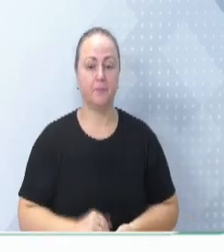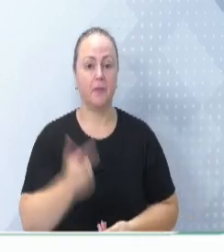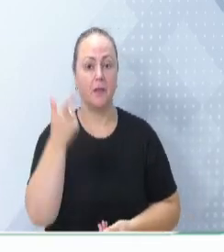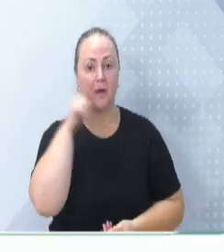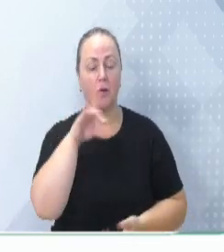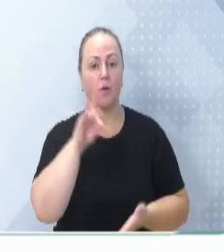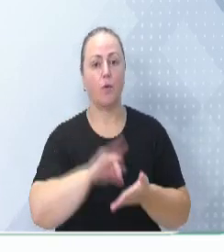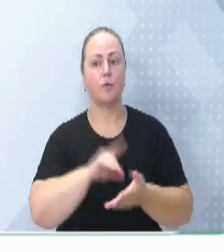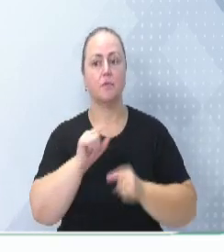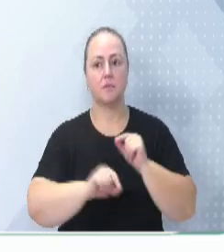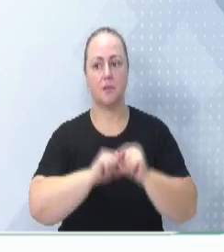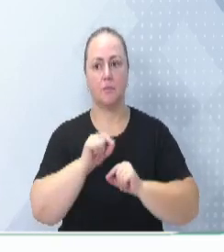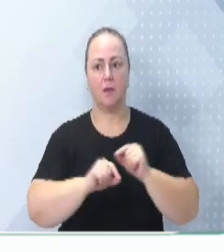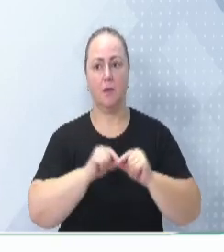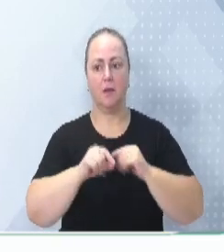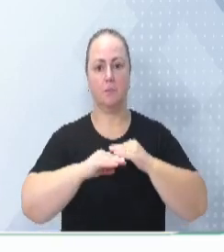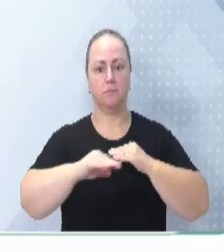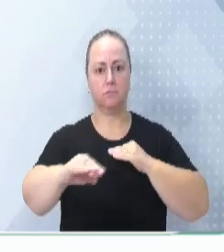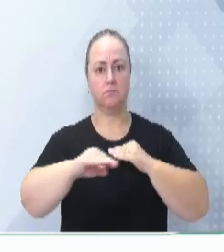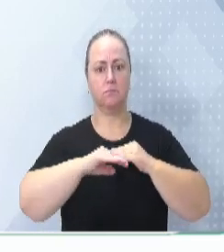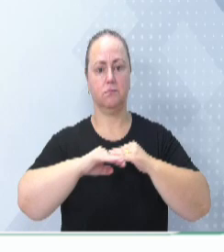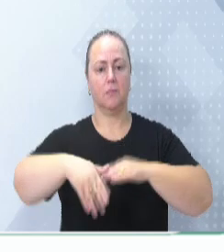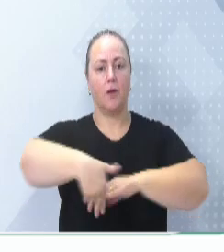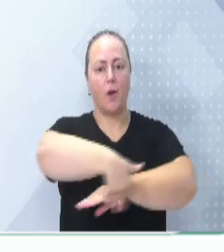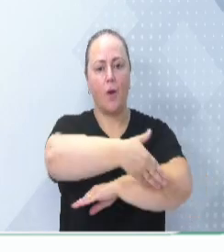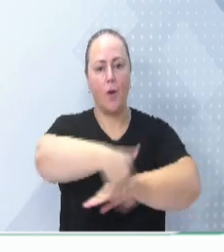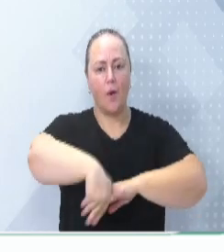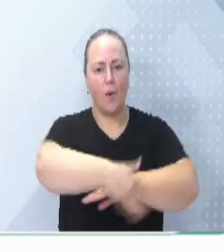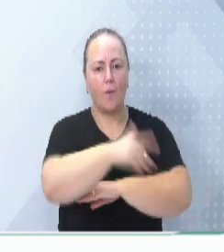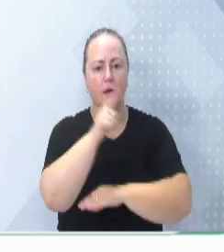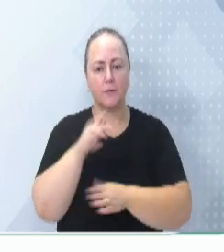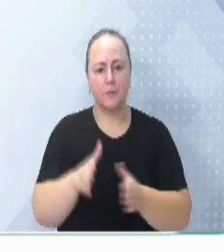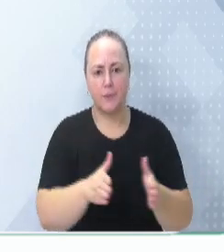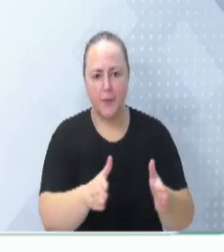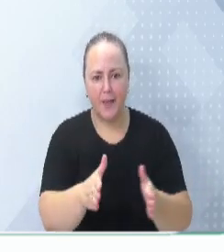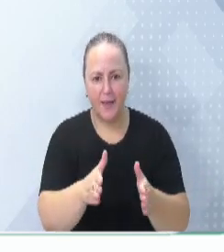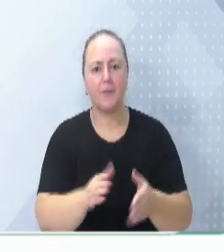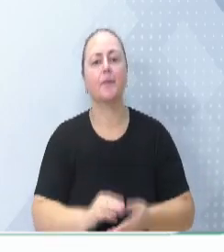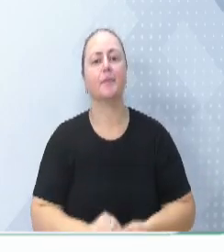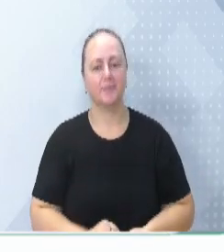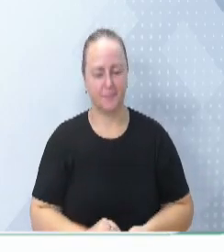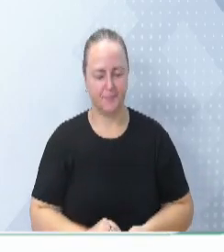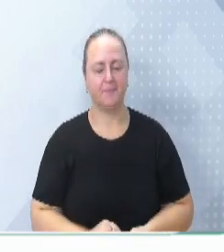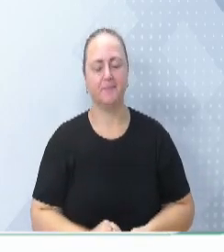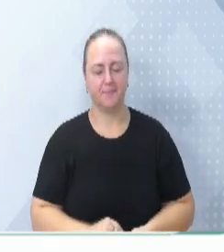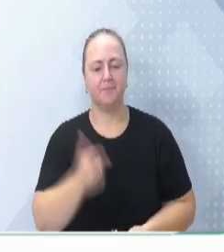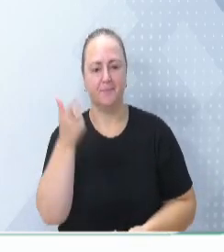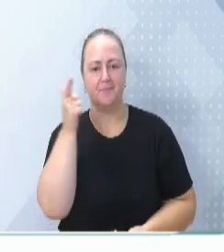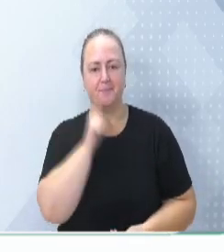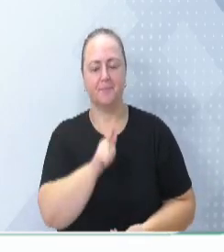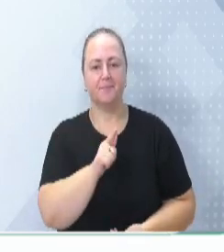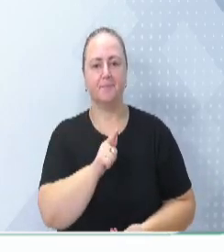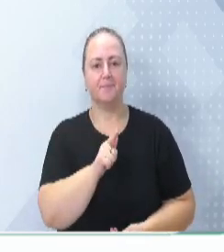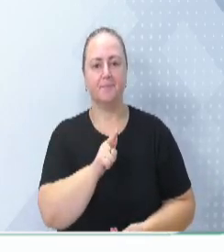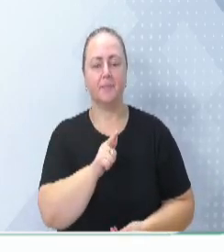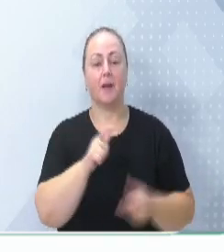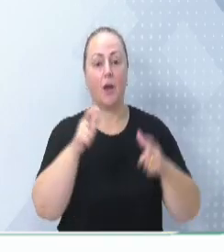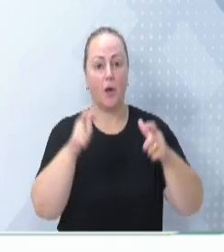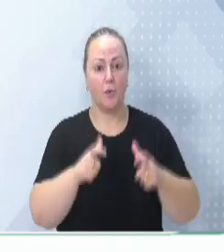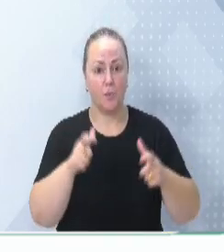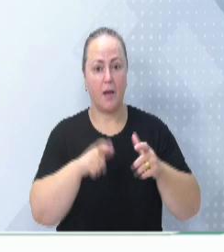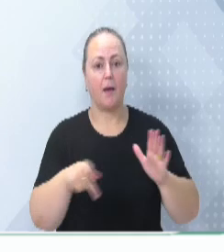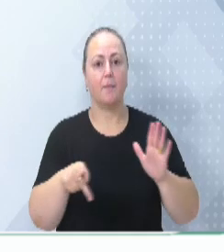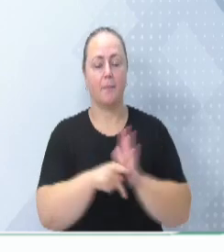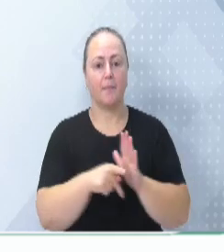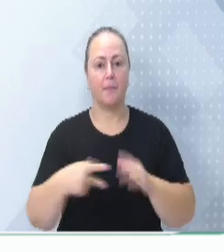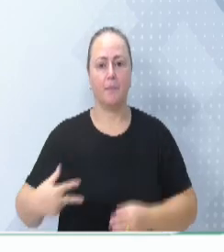o primeiro pavimento, no nível da rua Itagéia Sul, onde nós vamos ter ampliação do centro cirúrgico, do pronto-socorro,